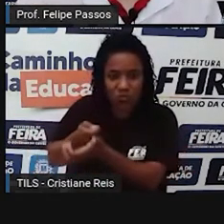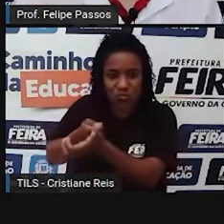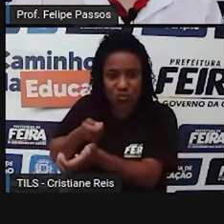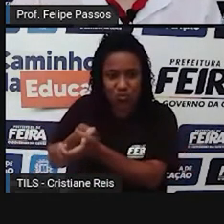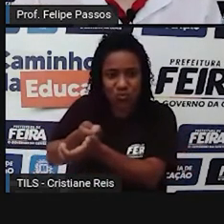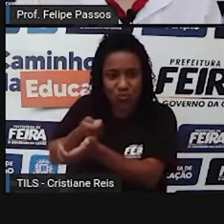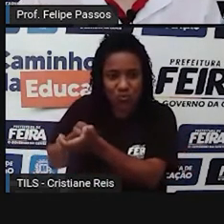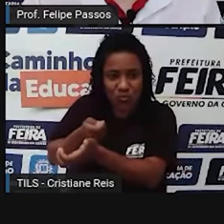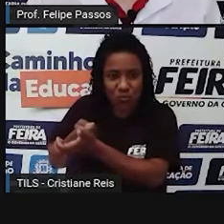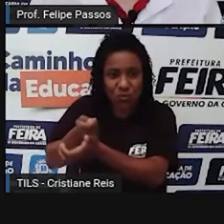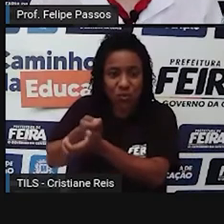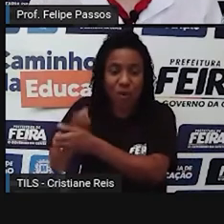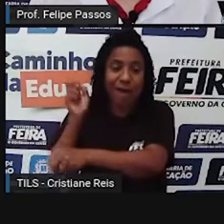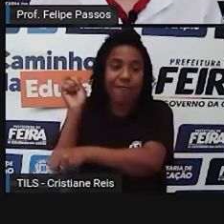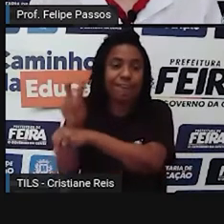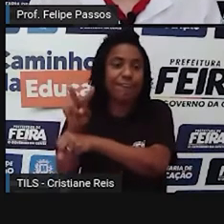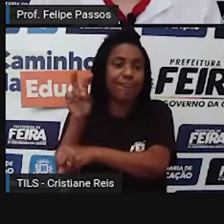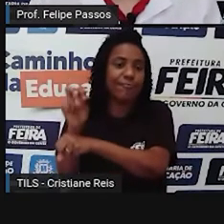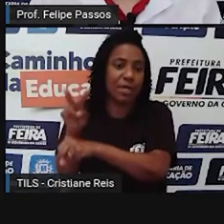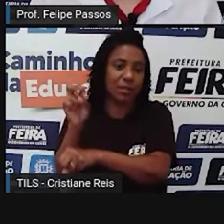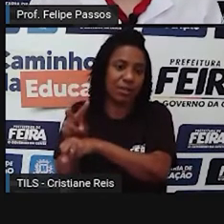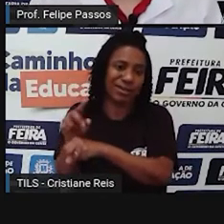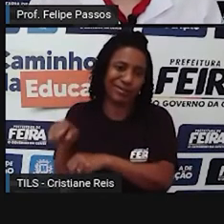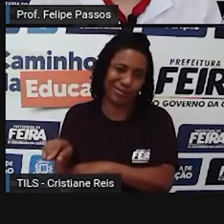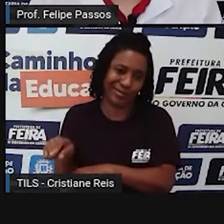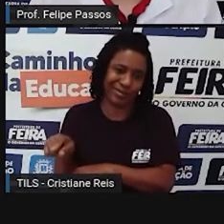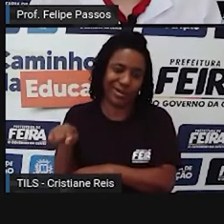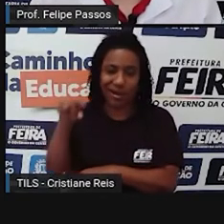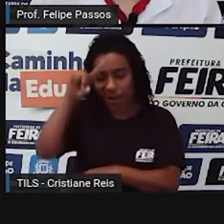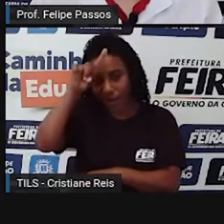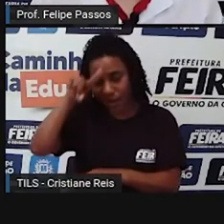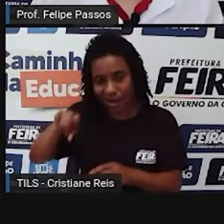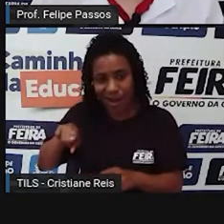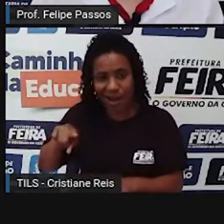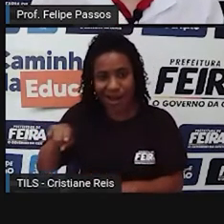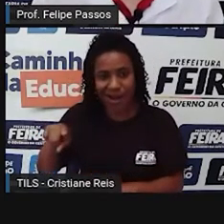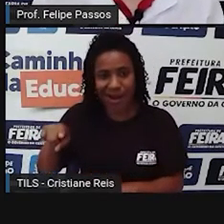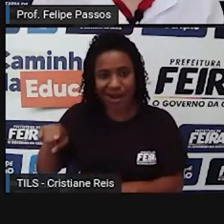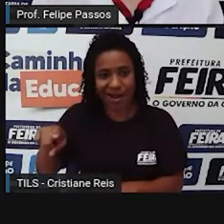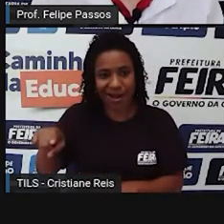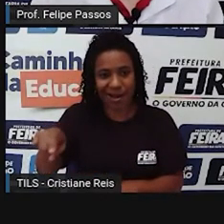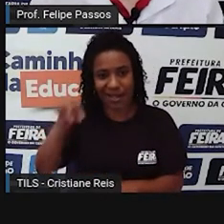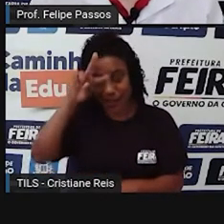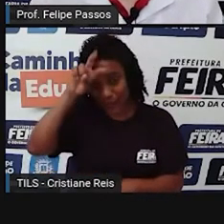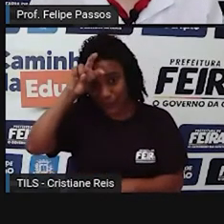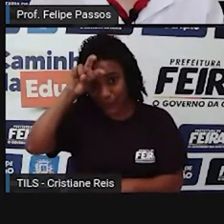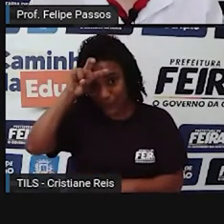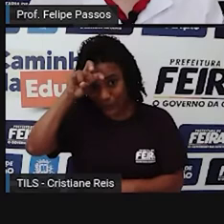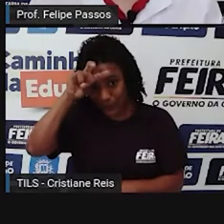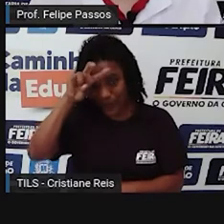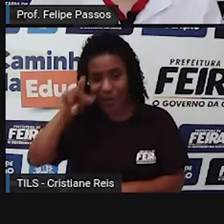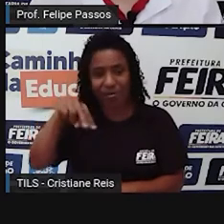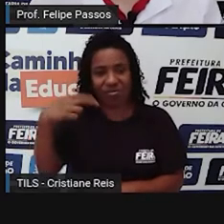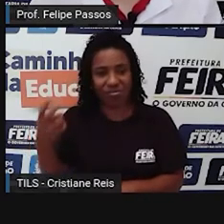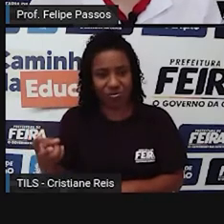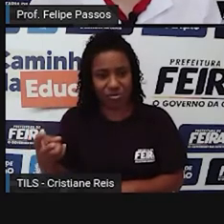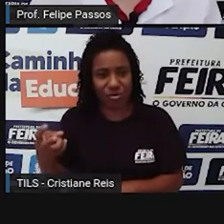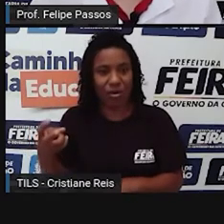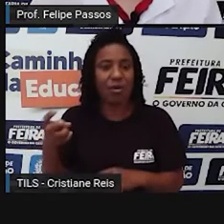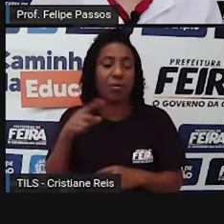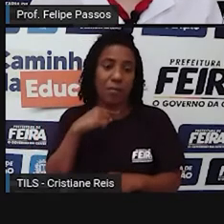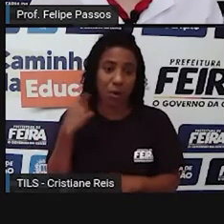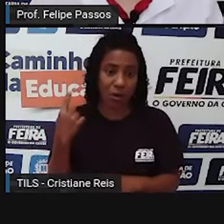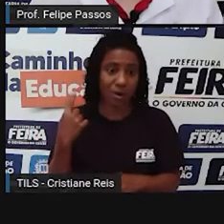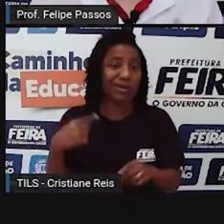Também pode ser venenosa para outros animais, outros organismos que estão ali no ambiente. Então, infelizmente, até mesmo a agricultura,